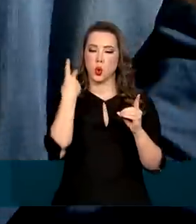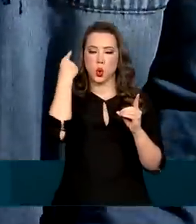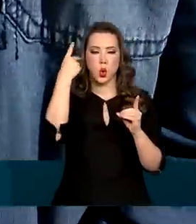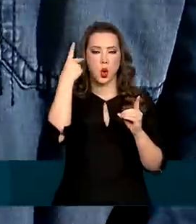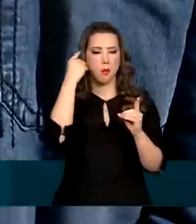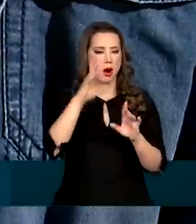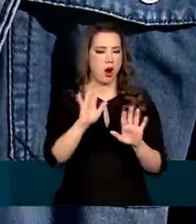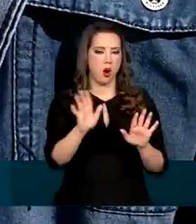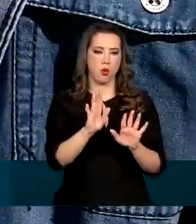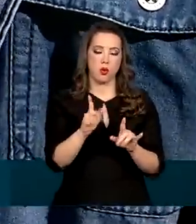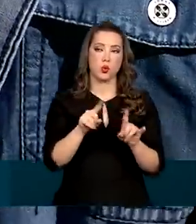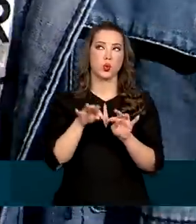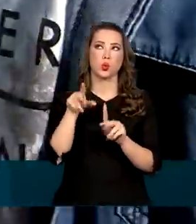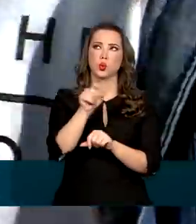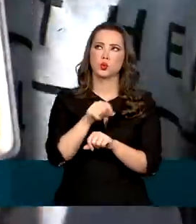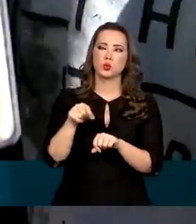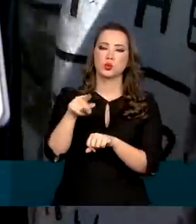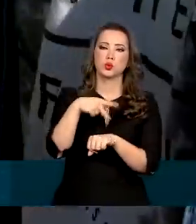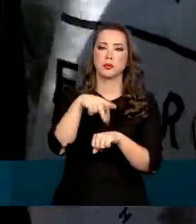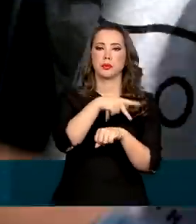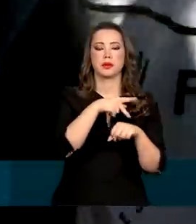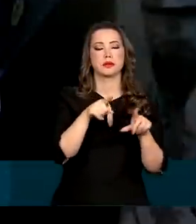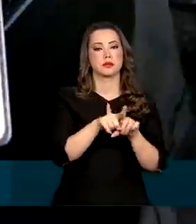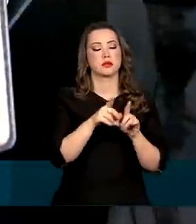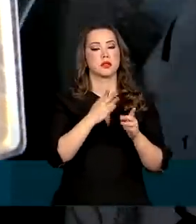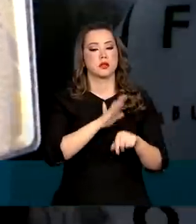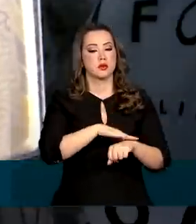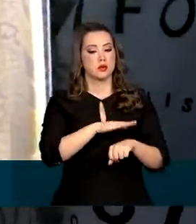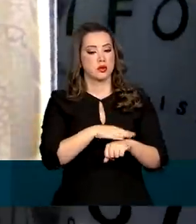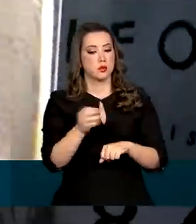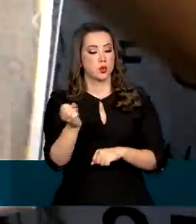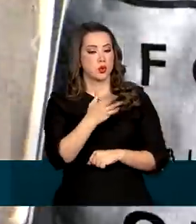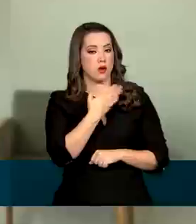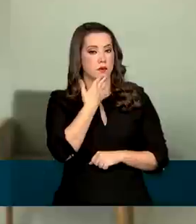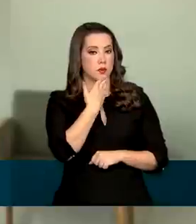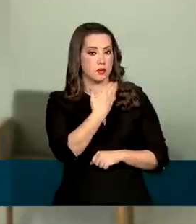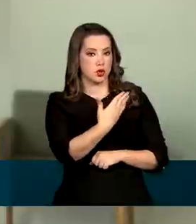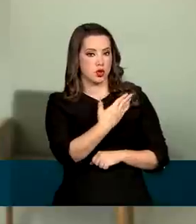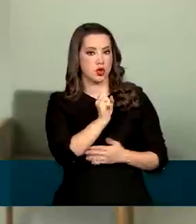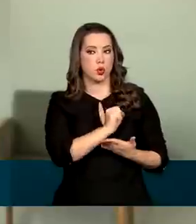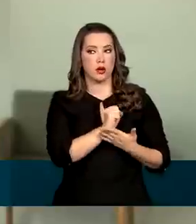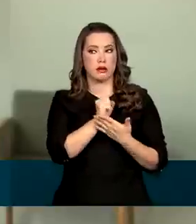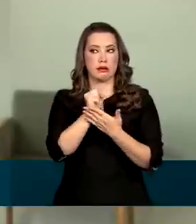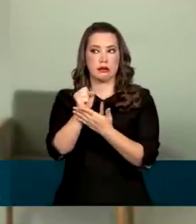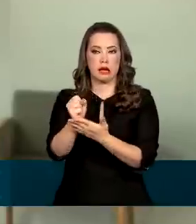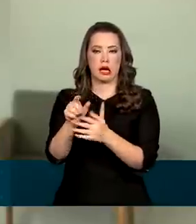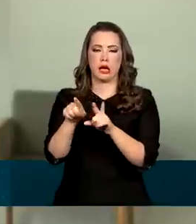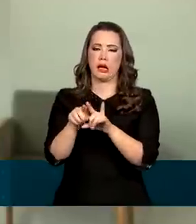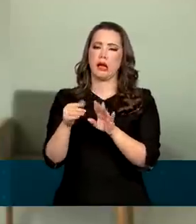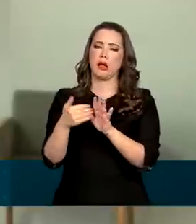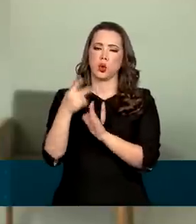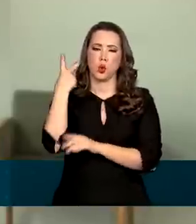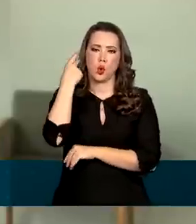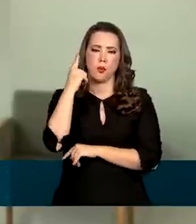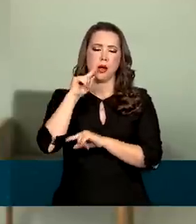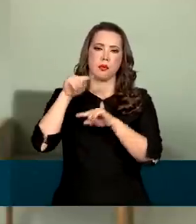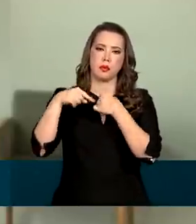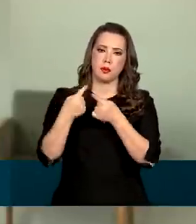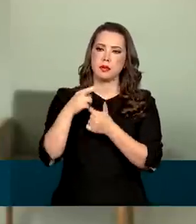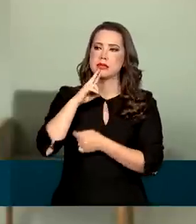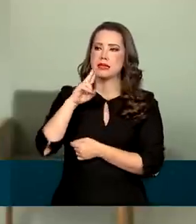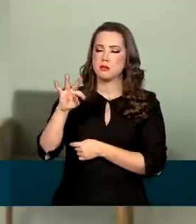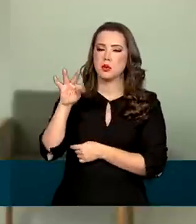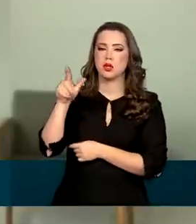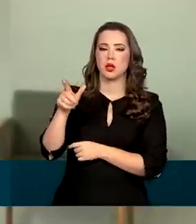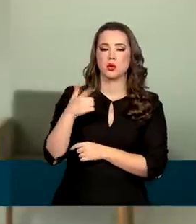em todo o Brasil. E os prazos de entrega de novos pedidos serão normalizados assim que as solicitações anteriores